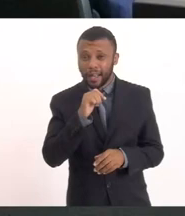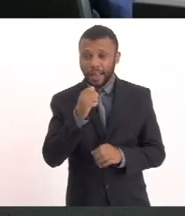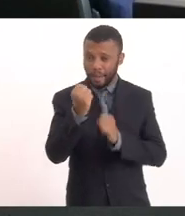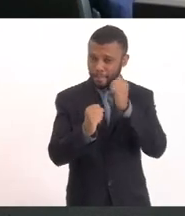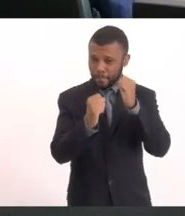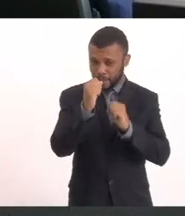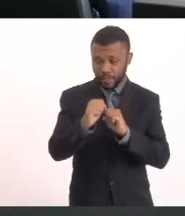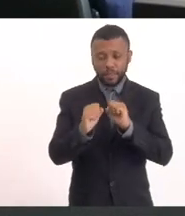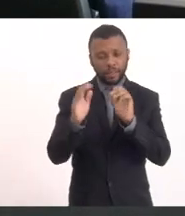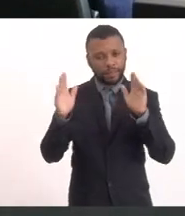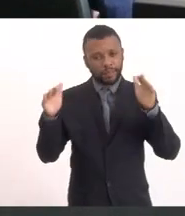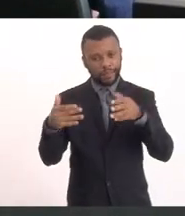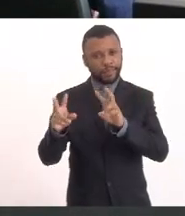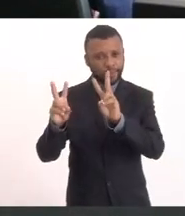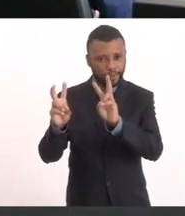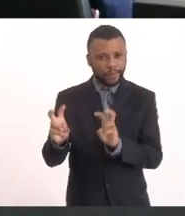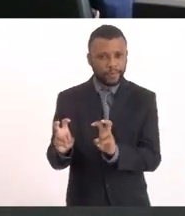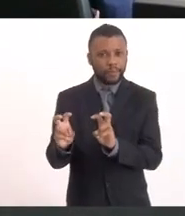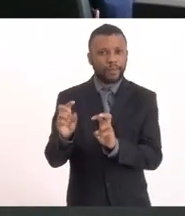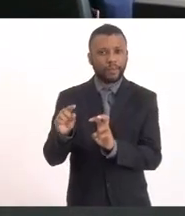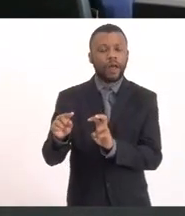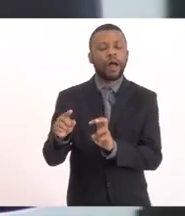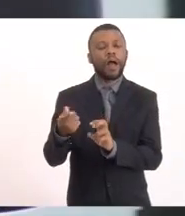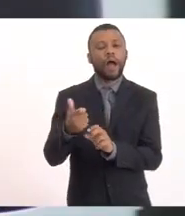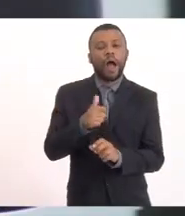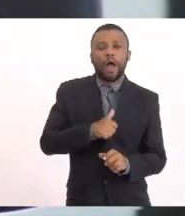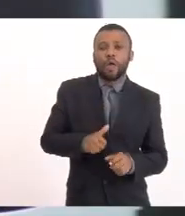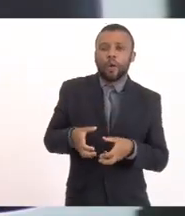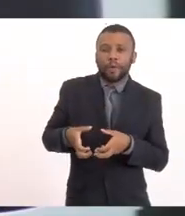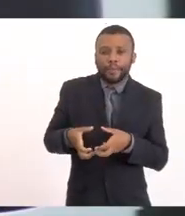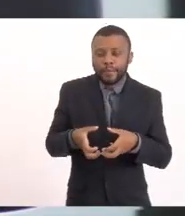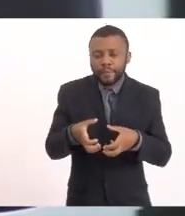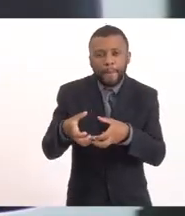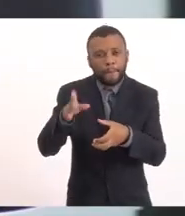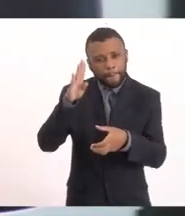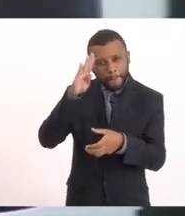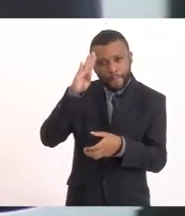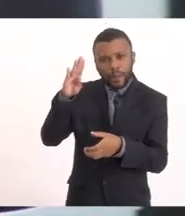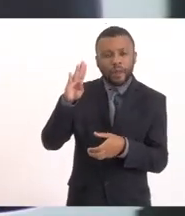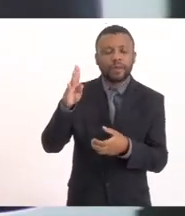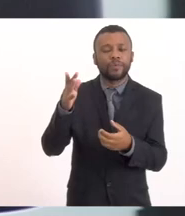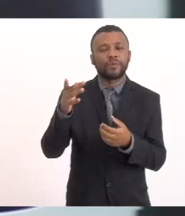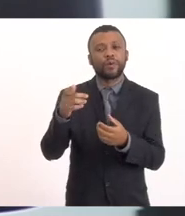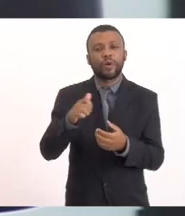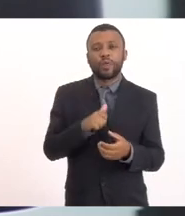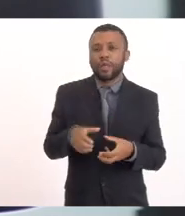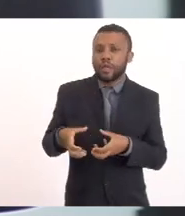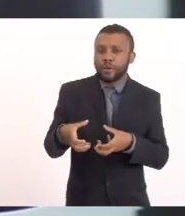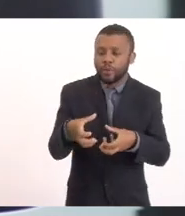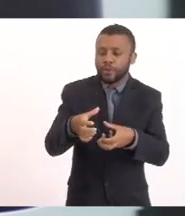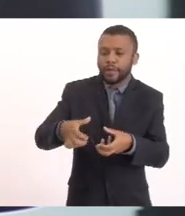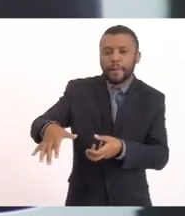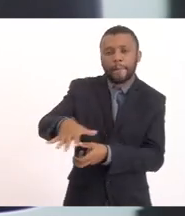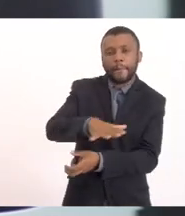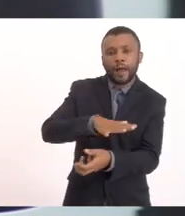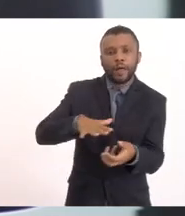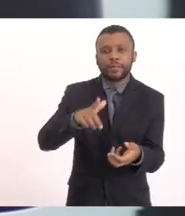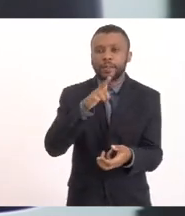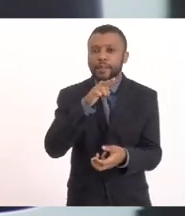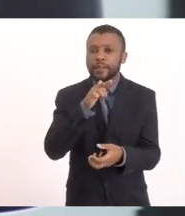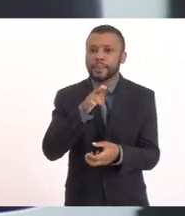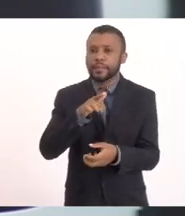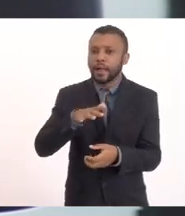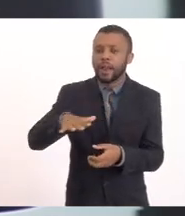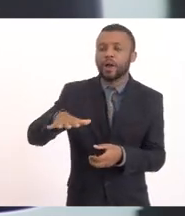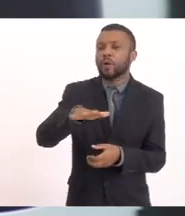Com relação Ao saneamento Principalmente Ao esgotamento sanitário No entorno da lagoa Se possível